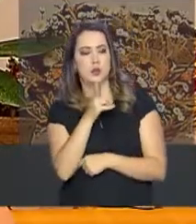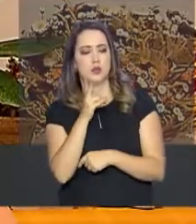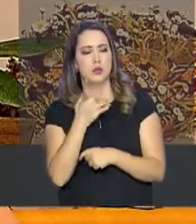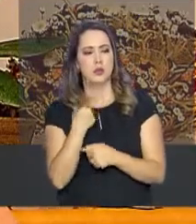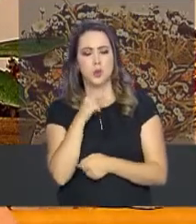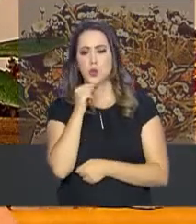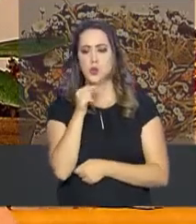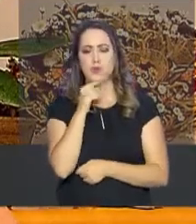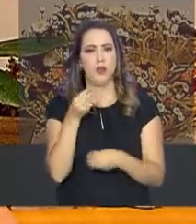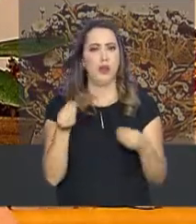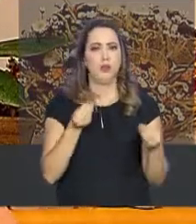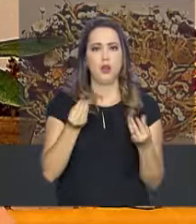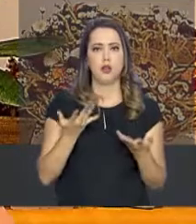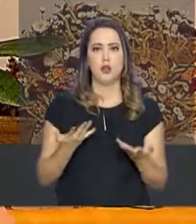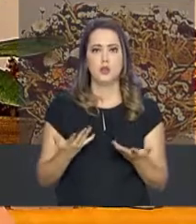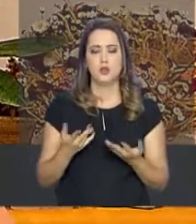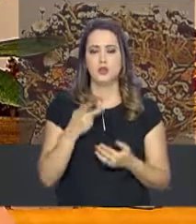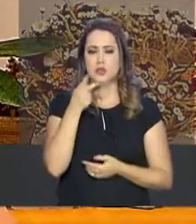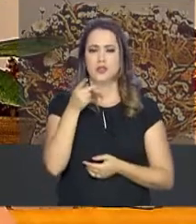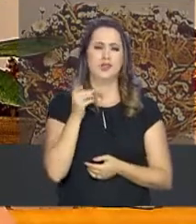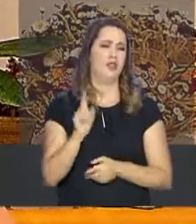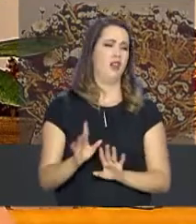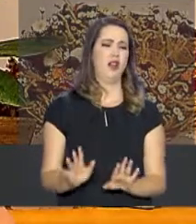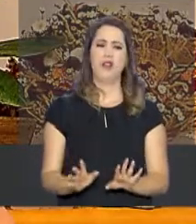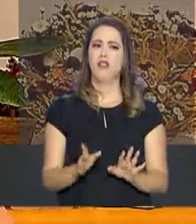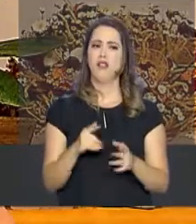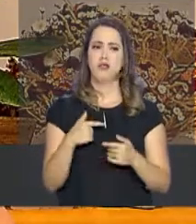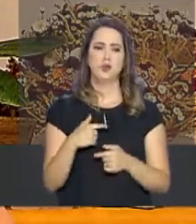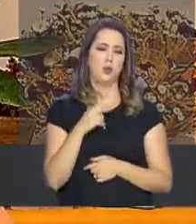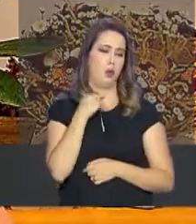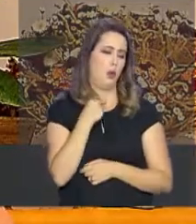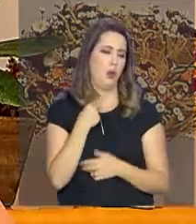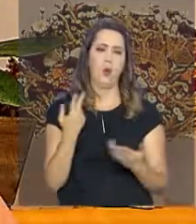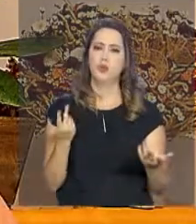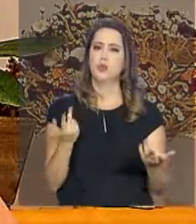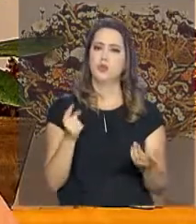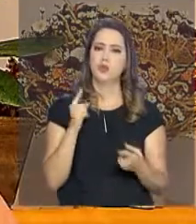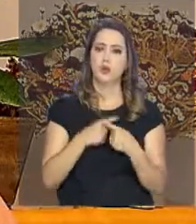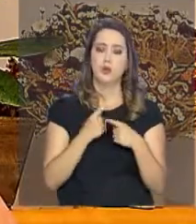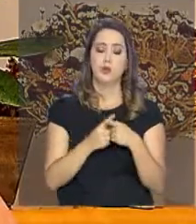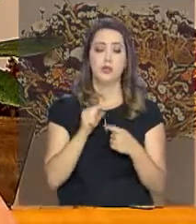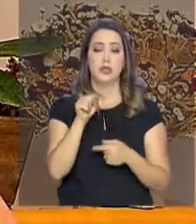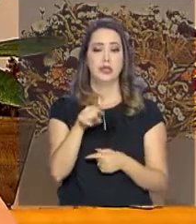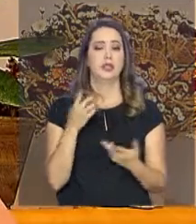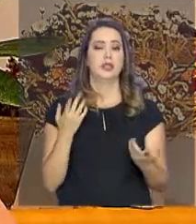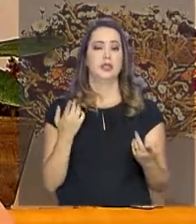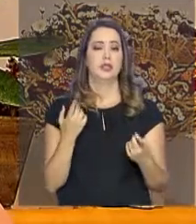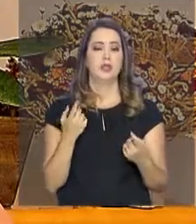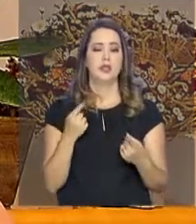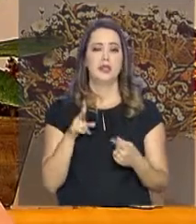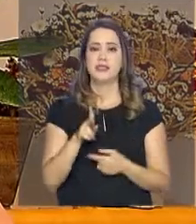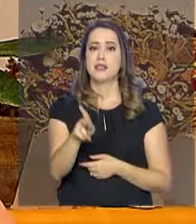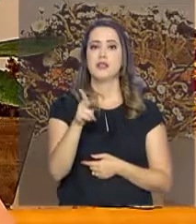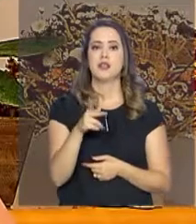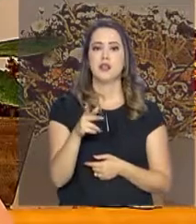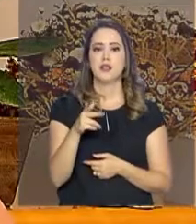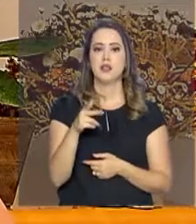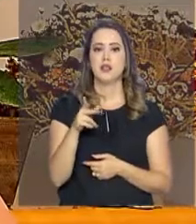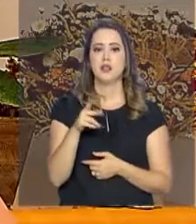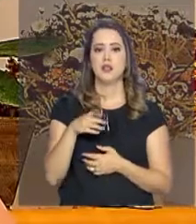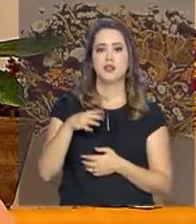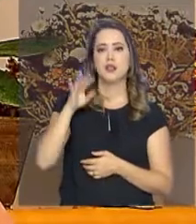duvidava muito. A gente ainda falava, não, não é. Não é porque ela sempre foi meio